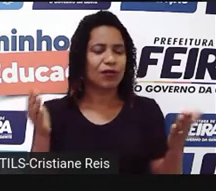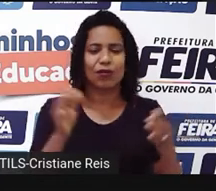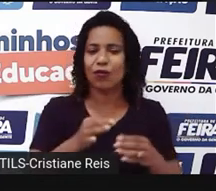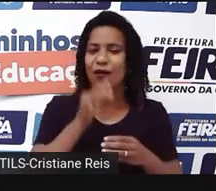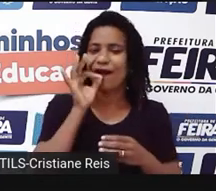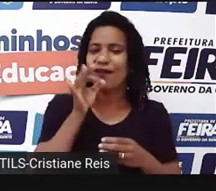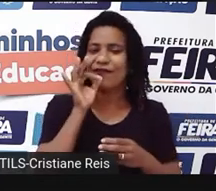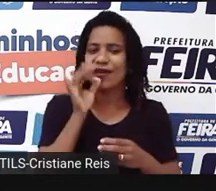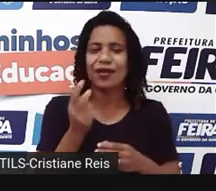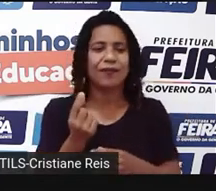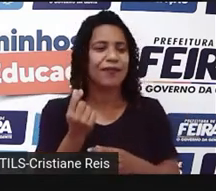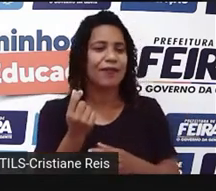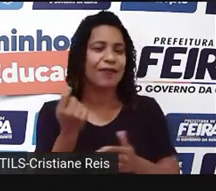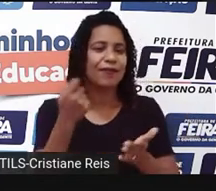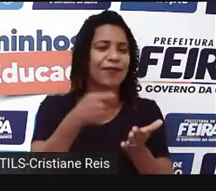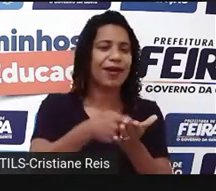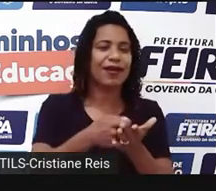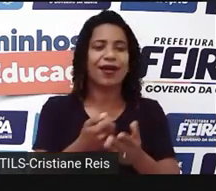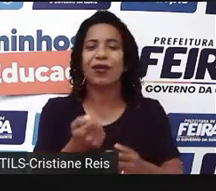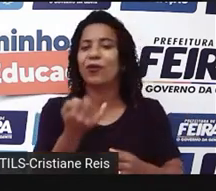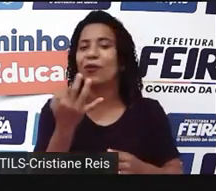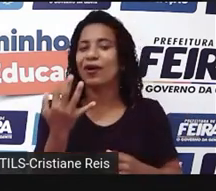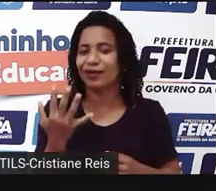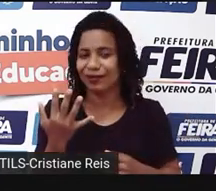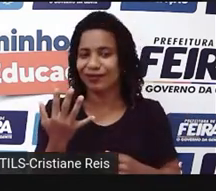café? Então, vejamos aqui.